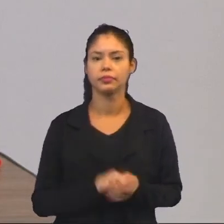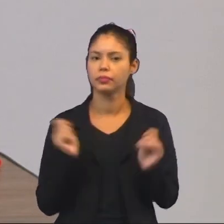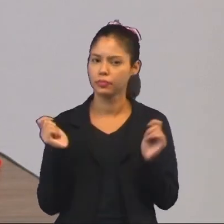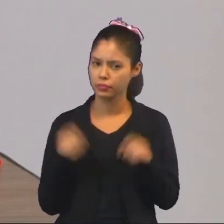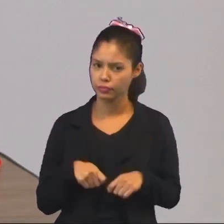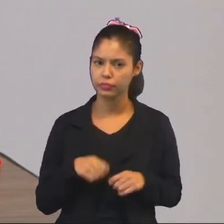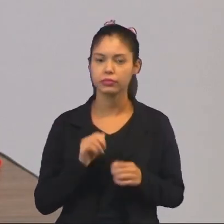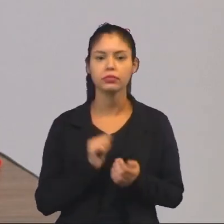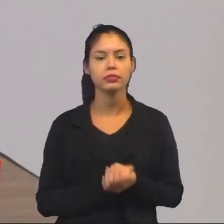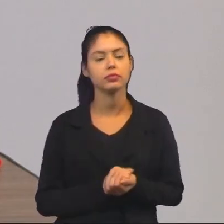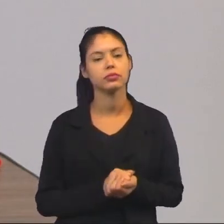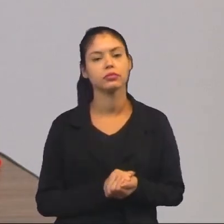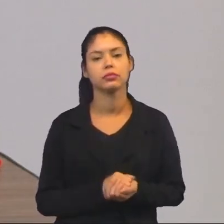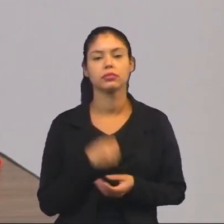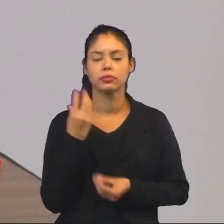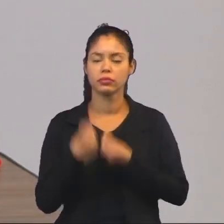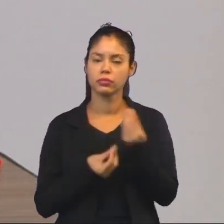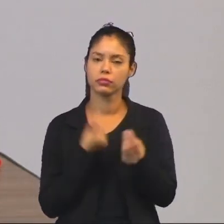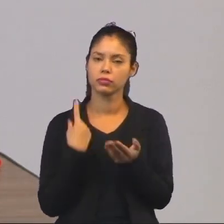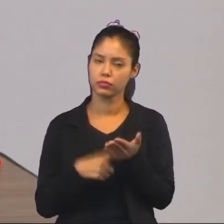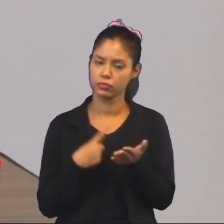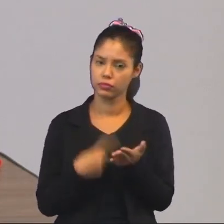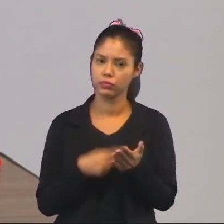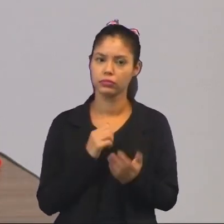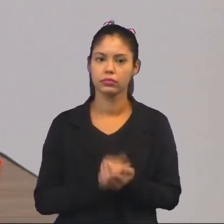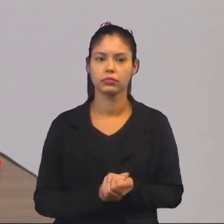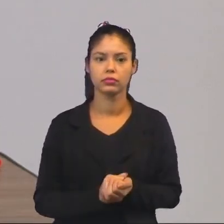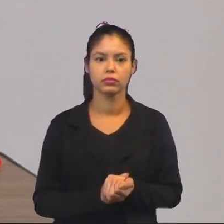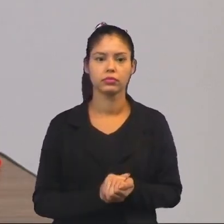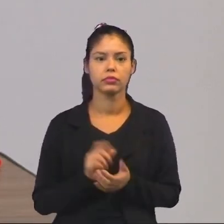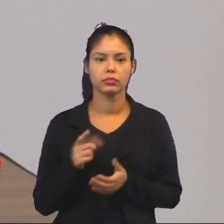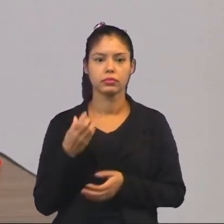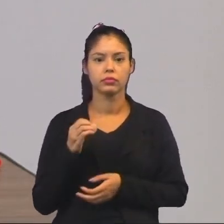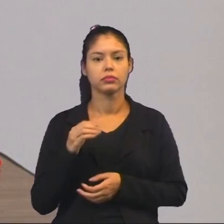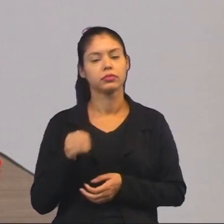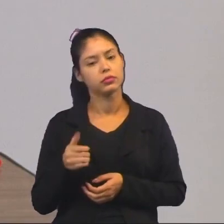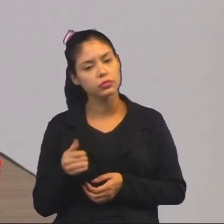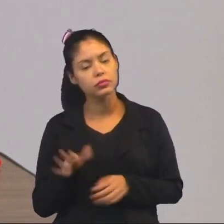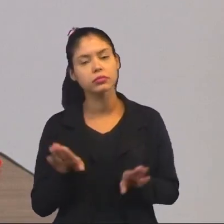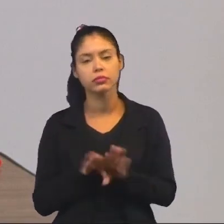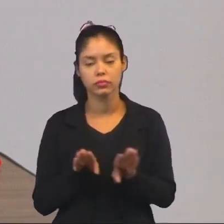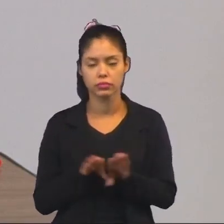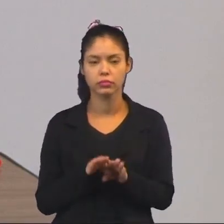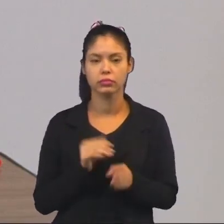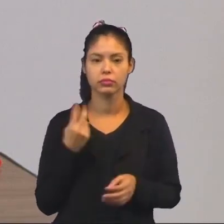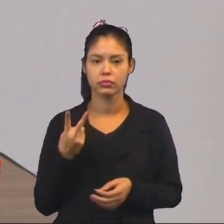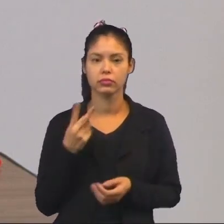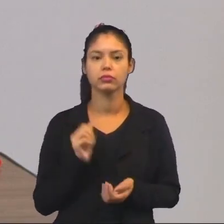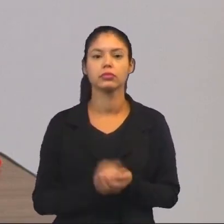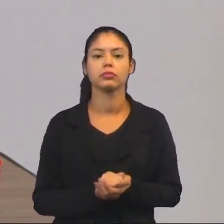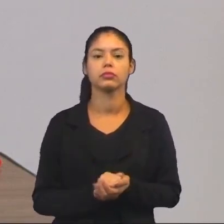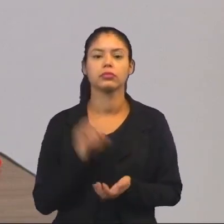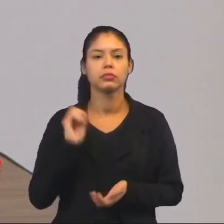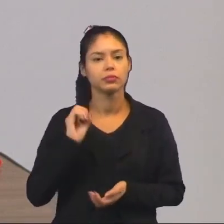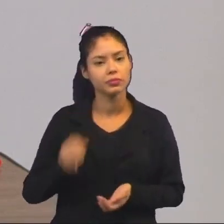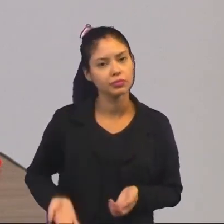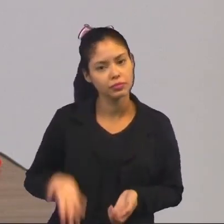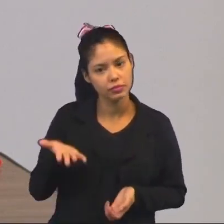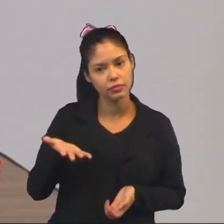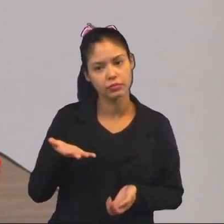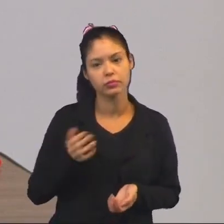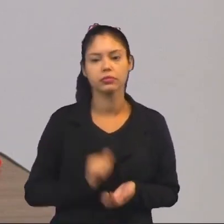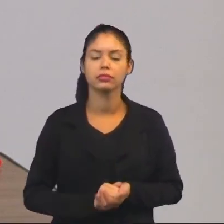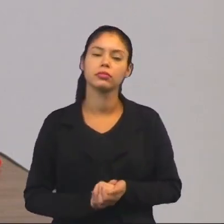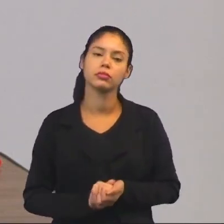possibilidades, né? De combinação de cada chance. No caso da moeda, a moeda tem duas. E aí, mais as